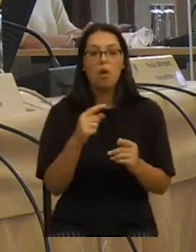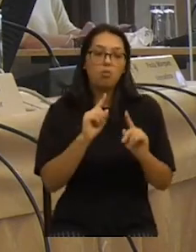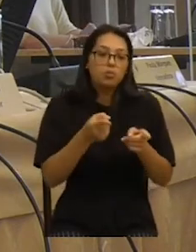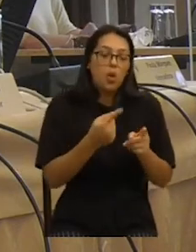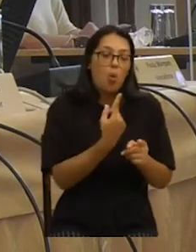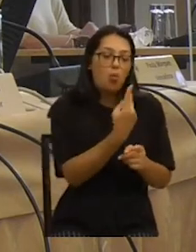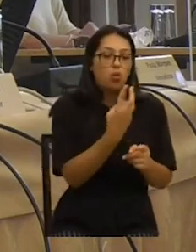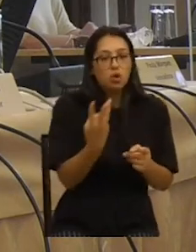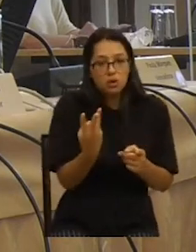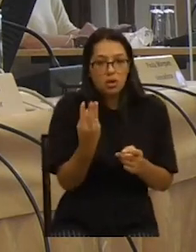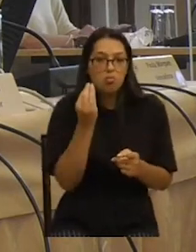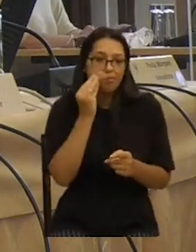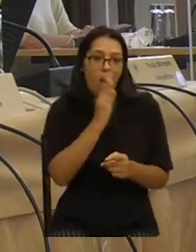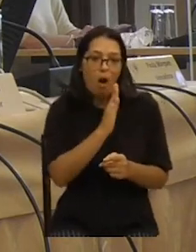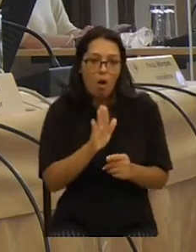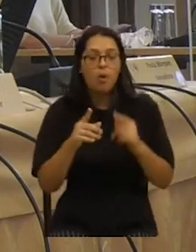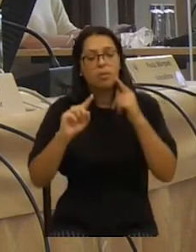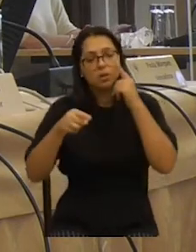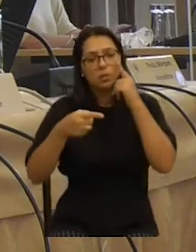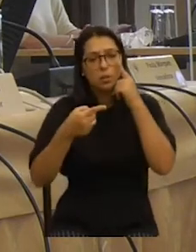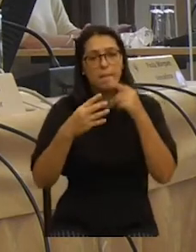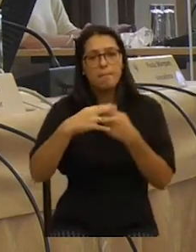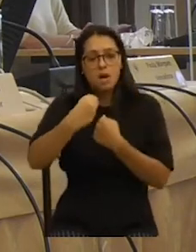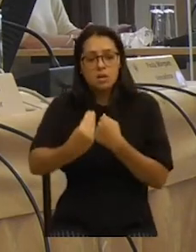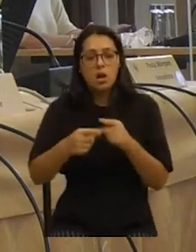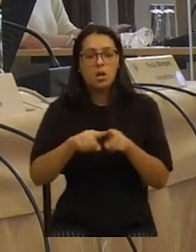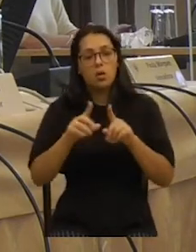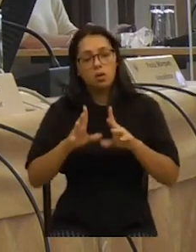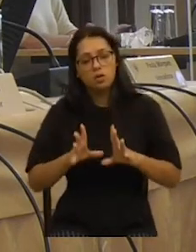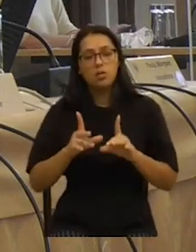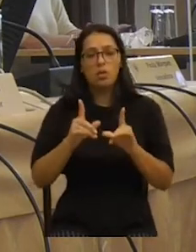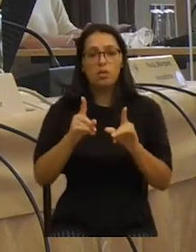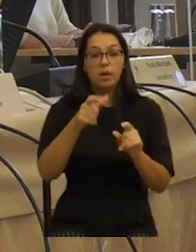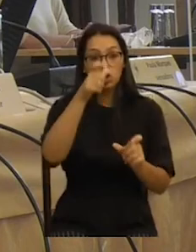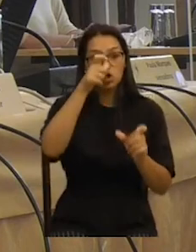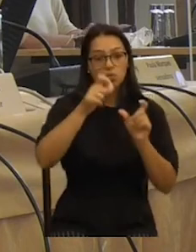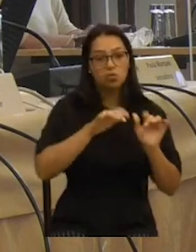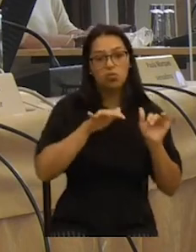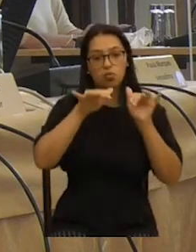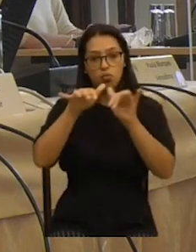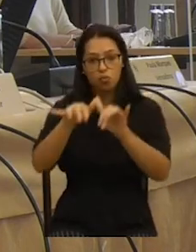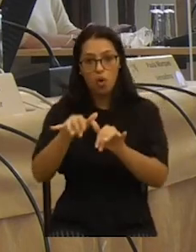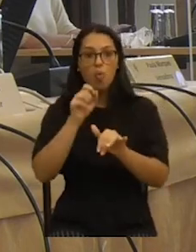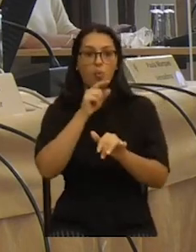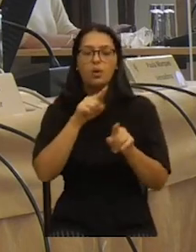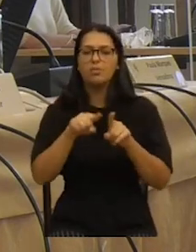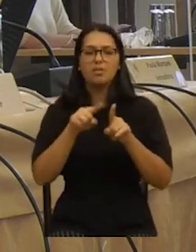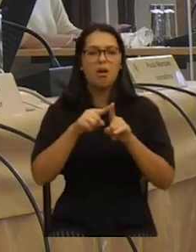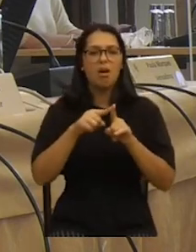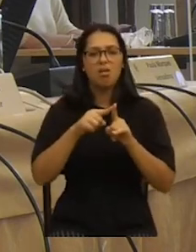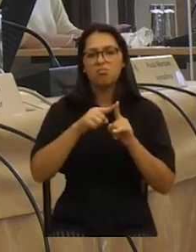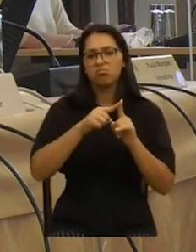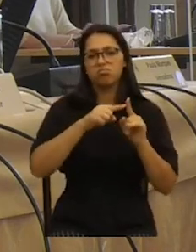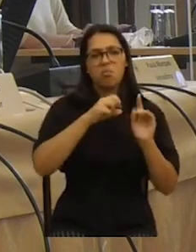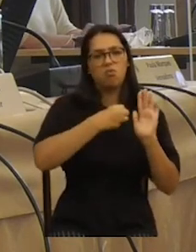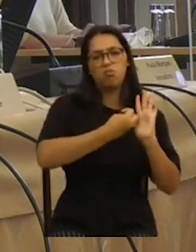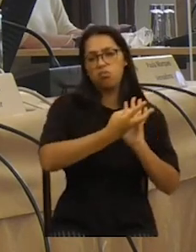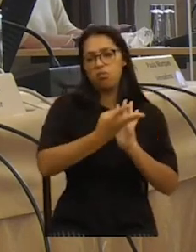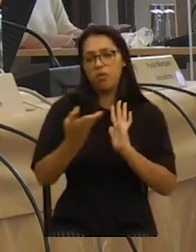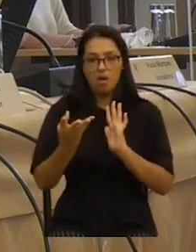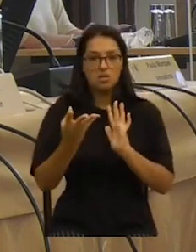meia dúzia, mas, à medida que conseguimos mobilizar os munícipes, poderemos ter dezenas dessas